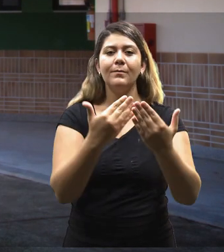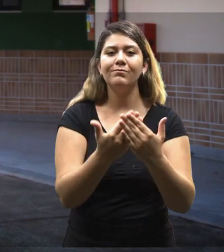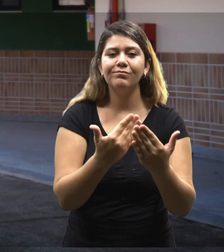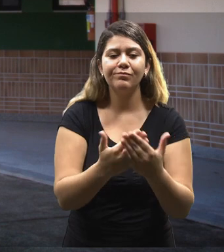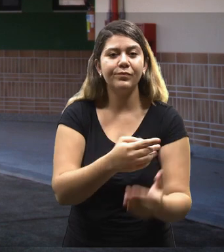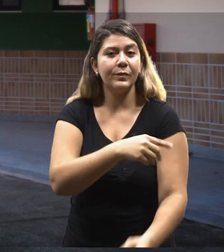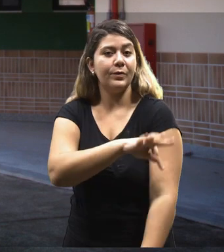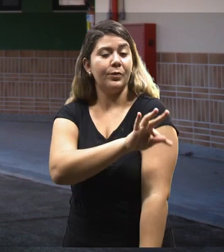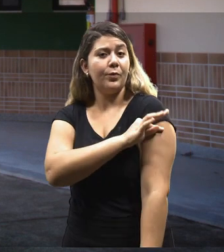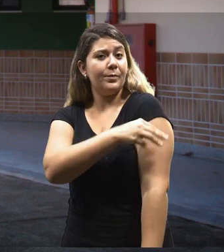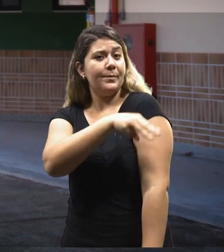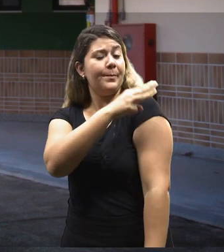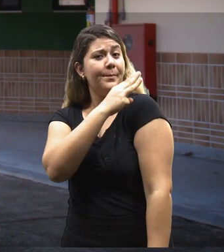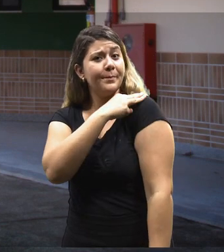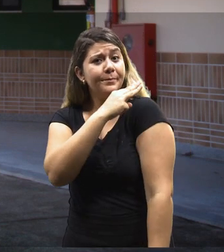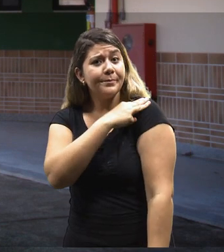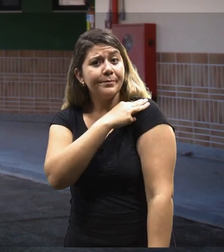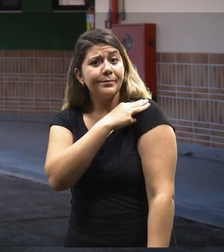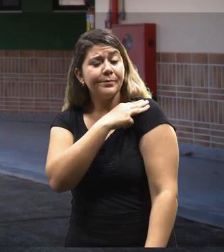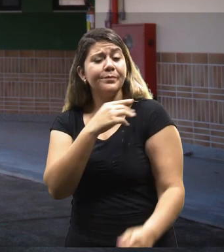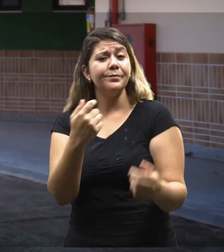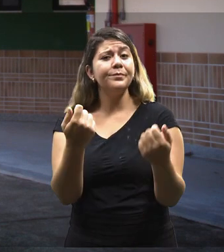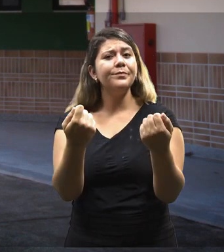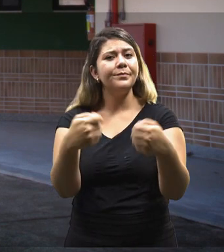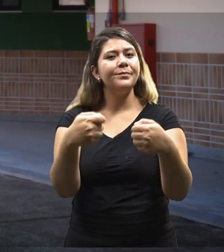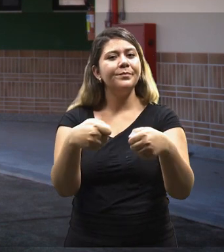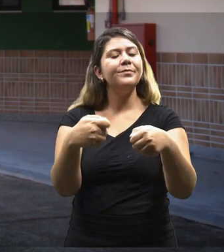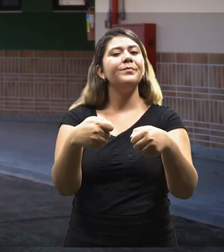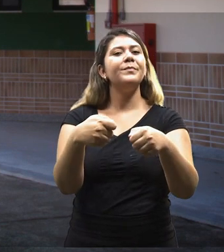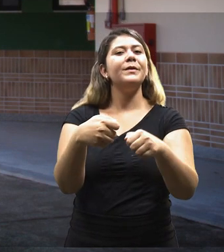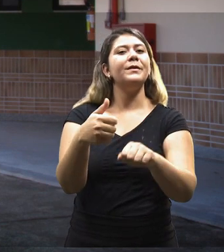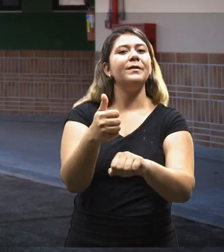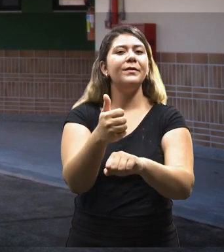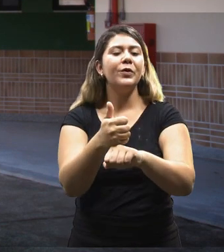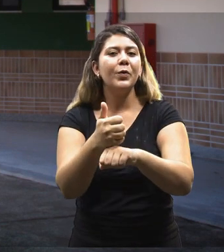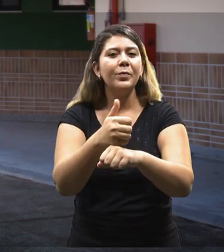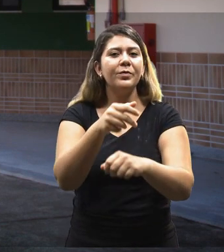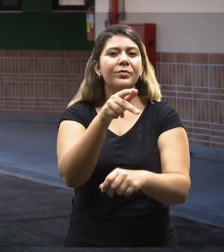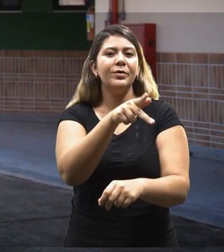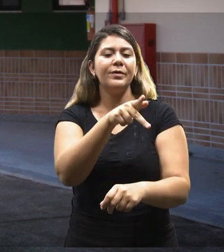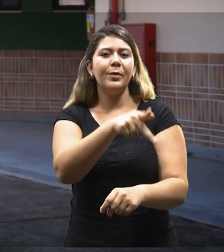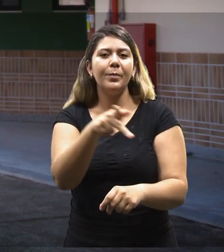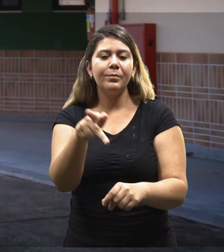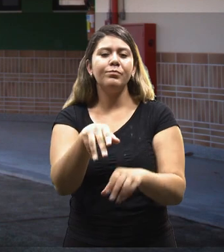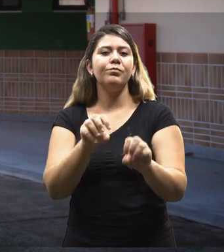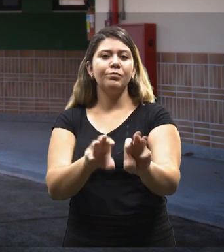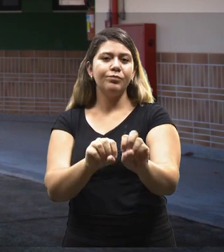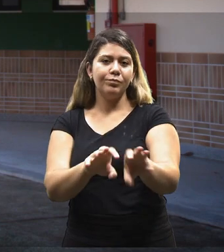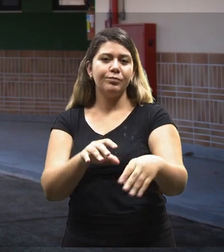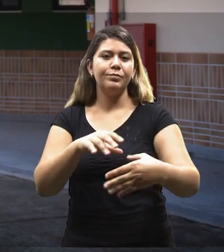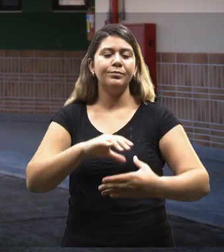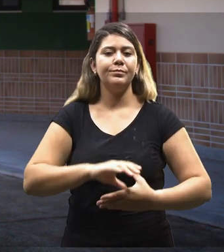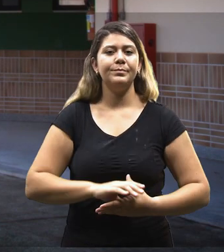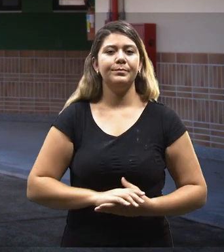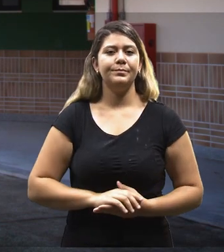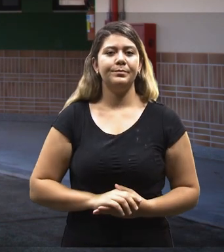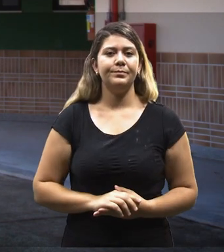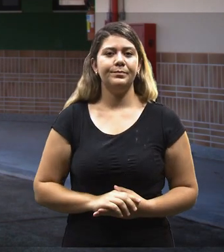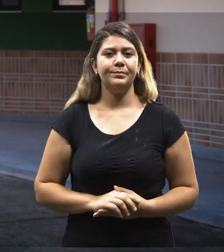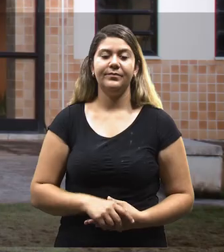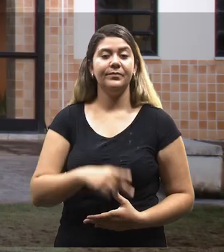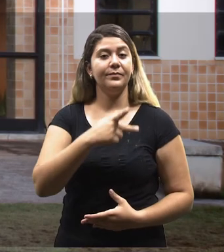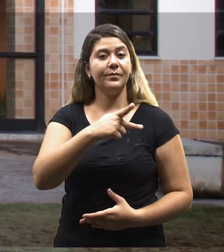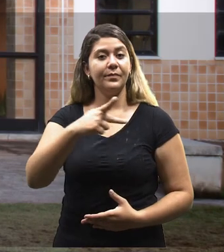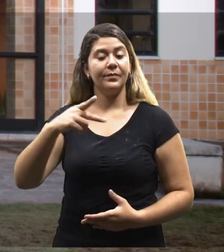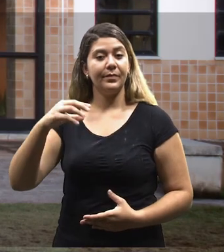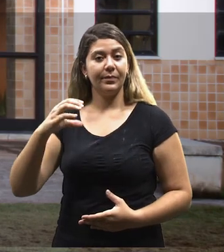toda escola do ensino fundamental e médio absorve biólogos formados no curso de licenciatura.